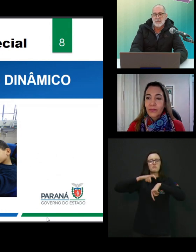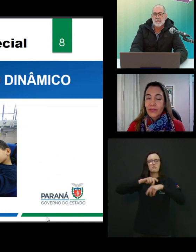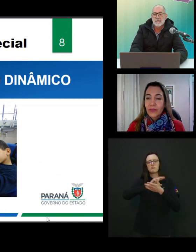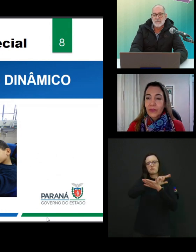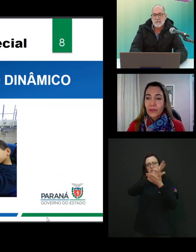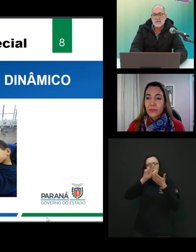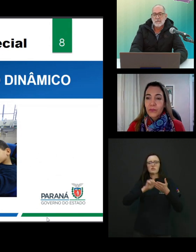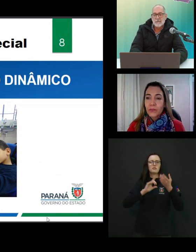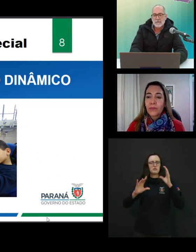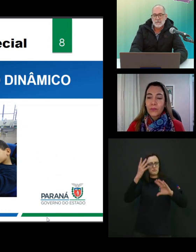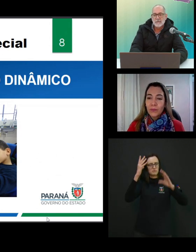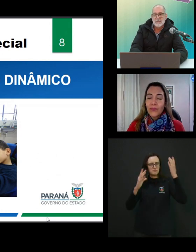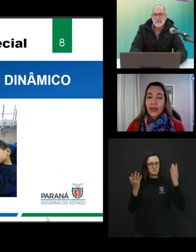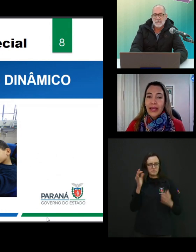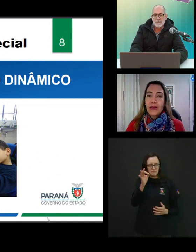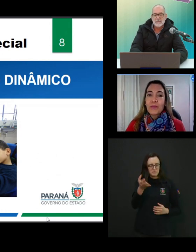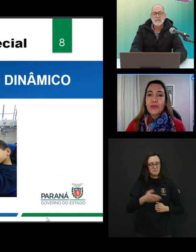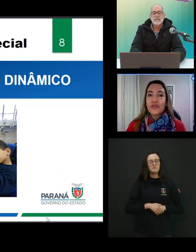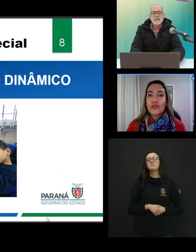né.